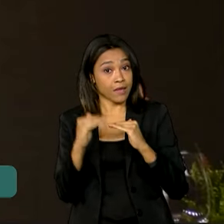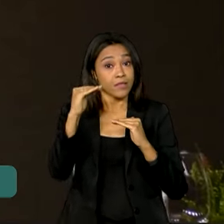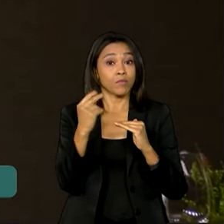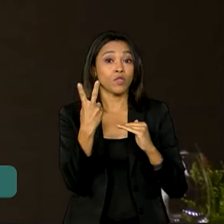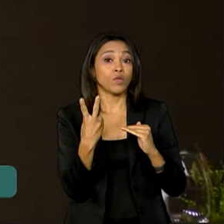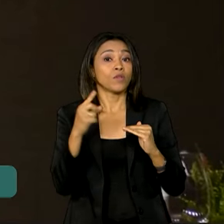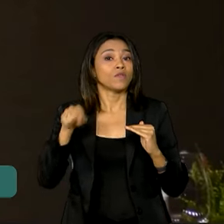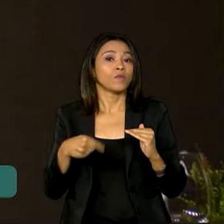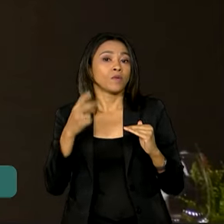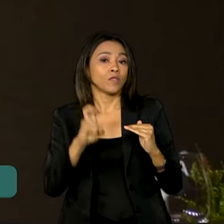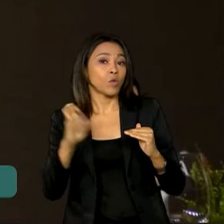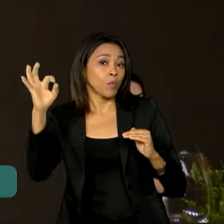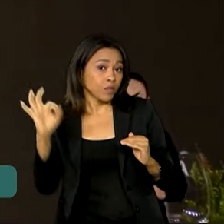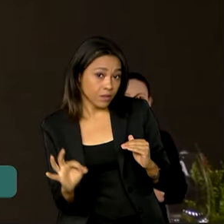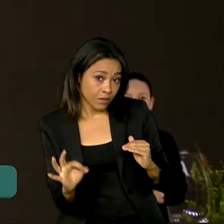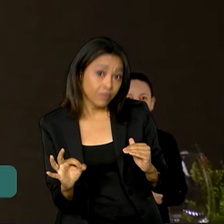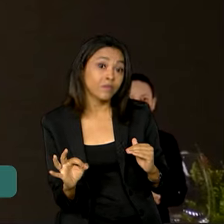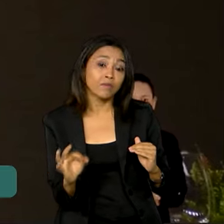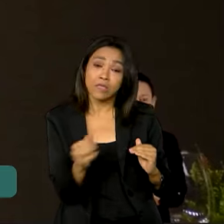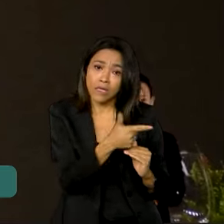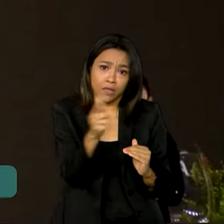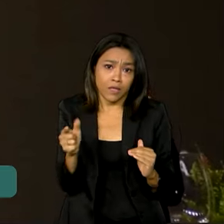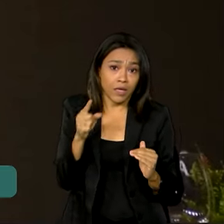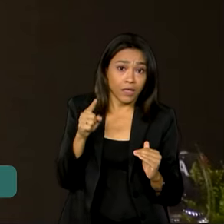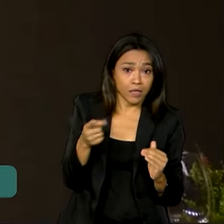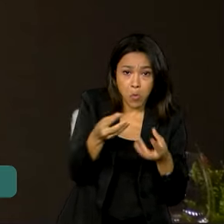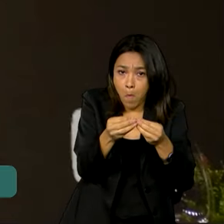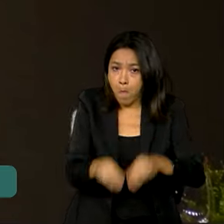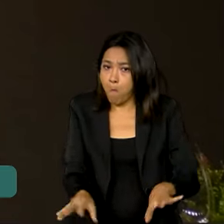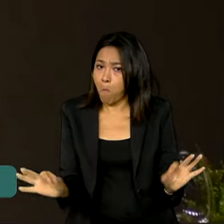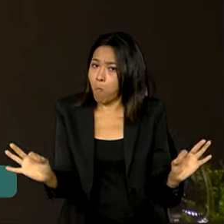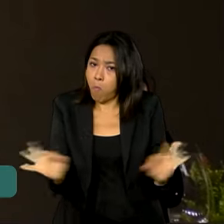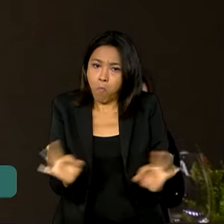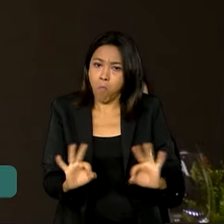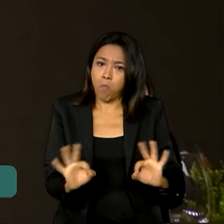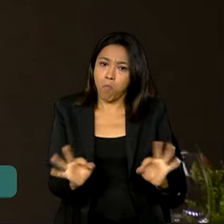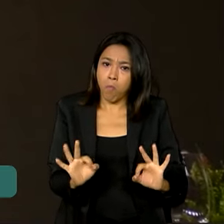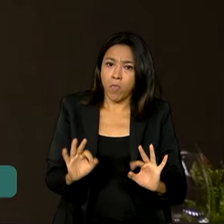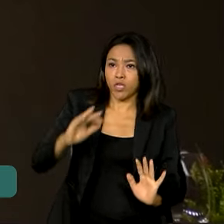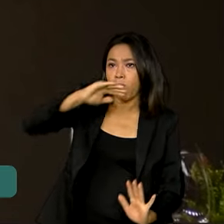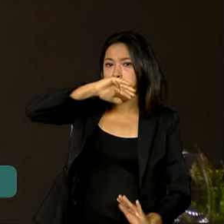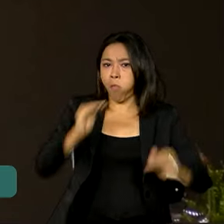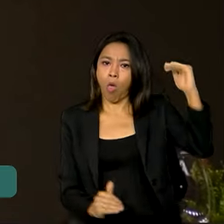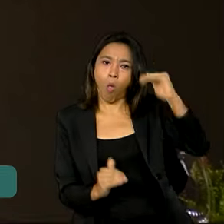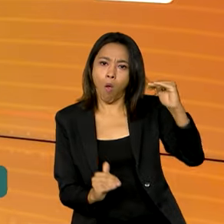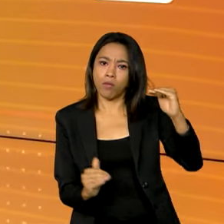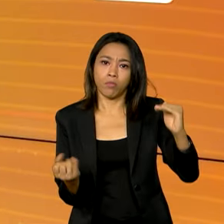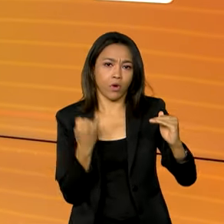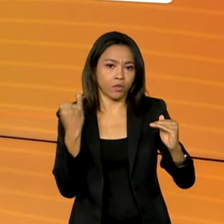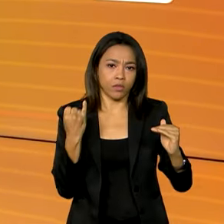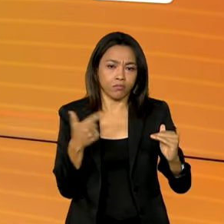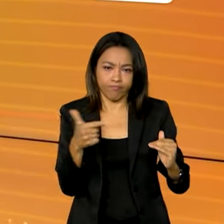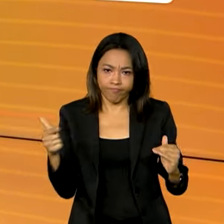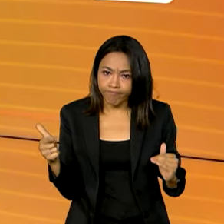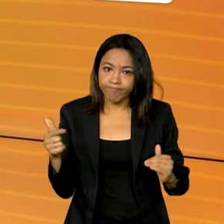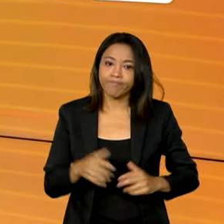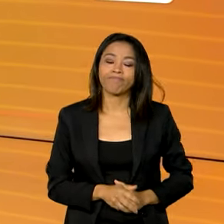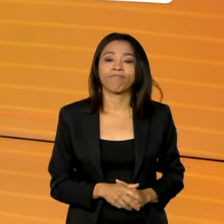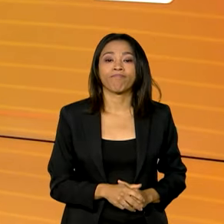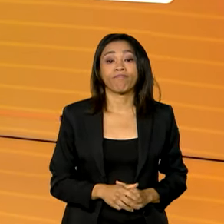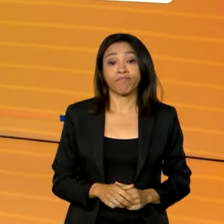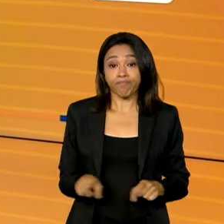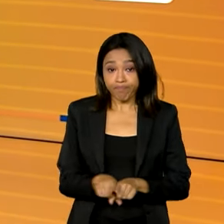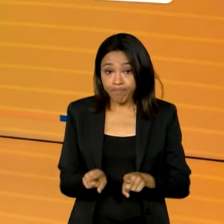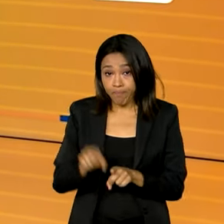,5%, sem nenhum risco, na minha opinião, de desequilíbrios importantes. O